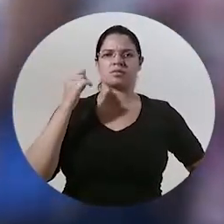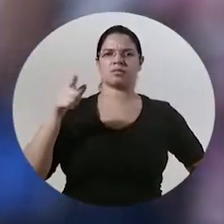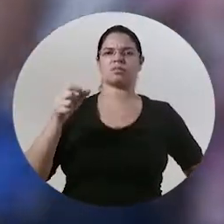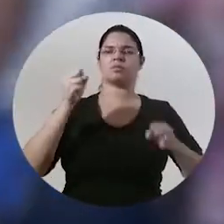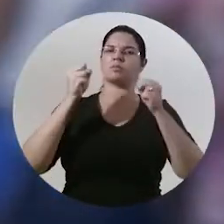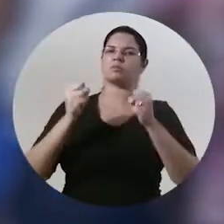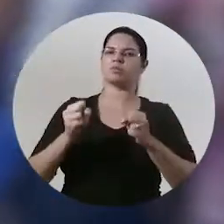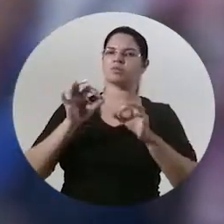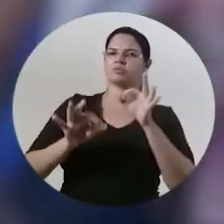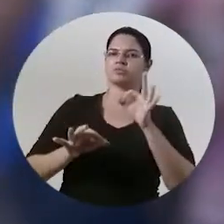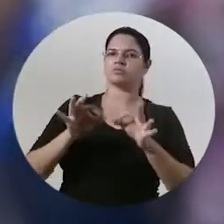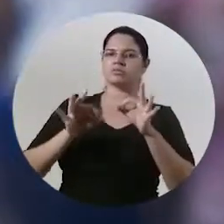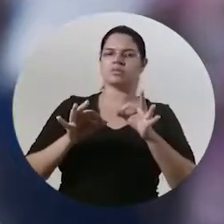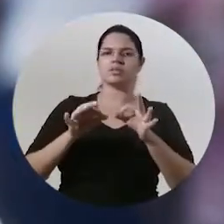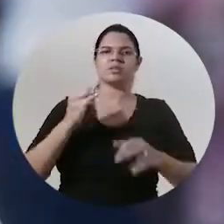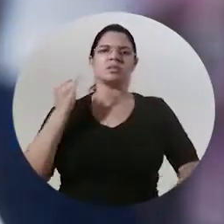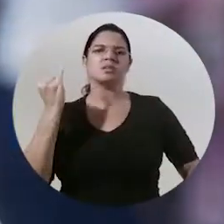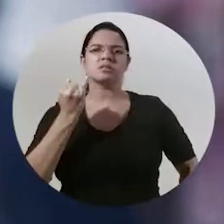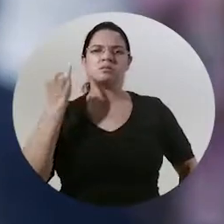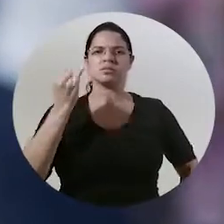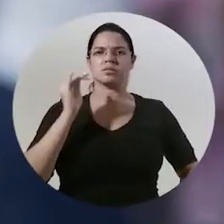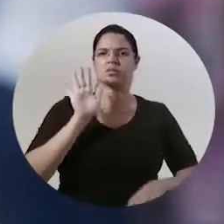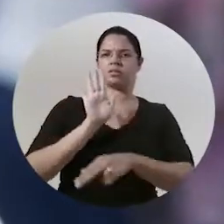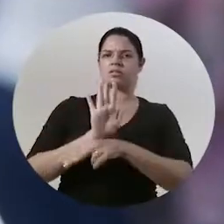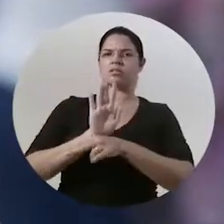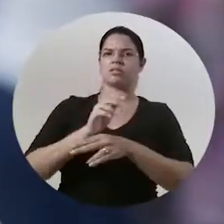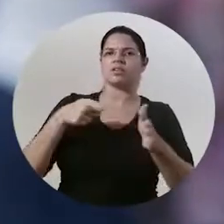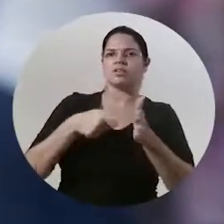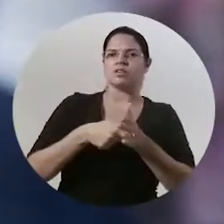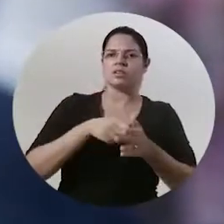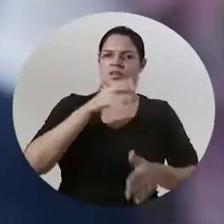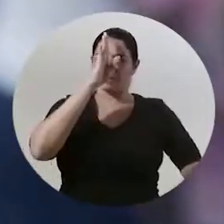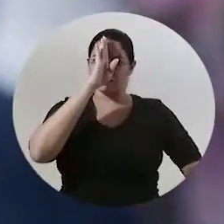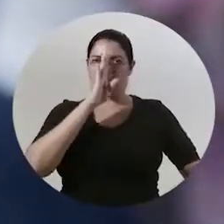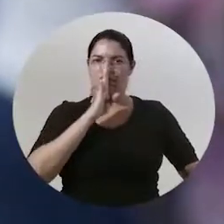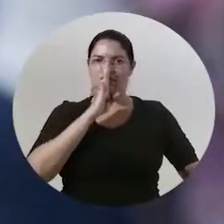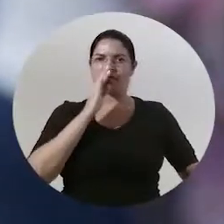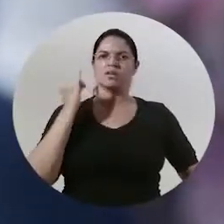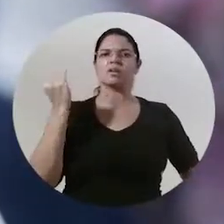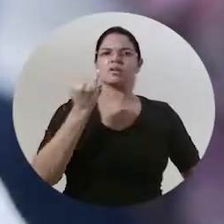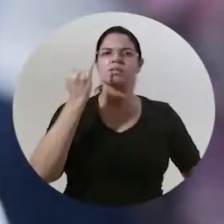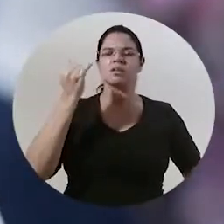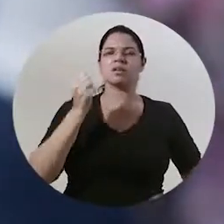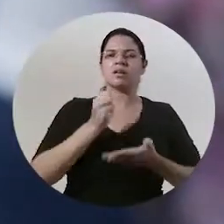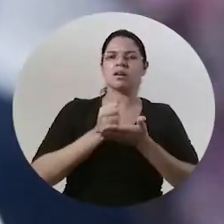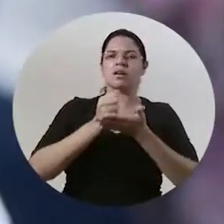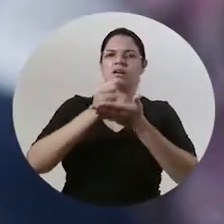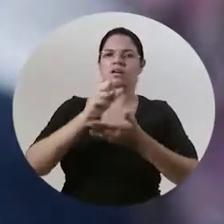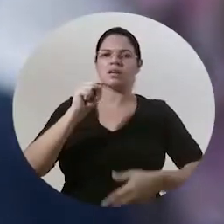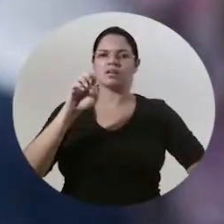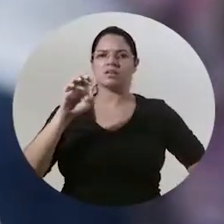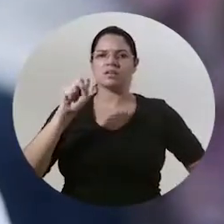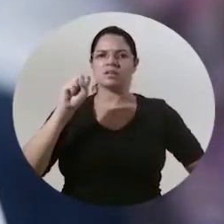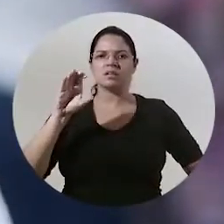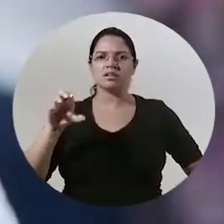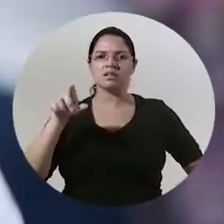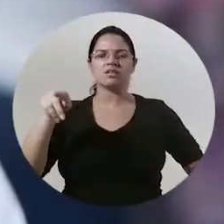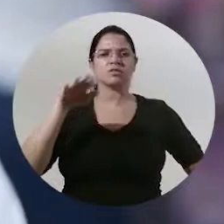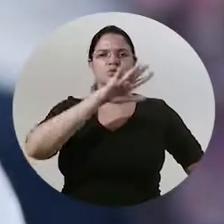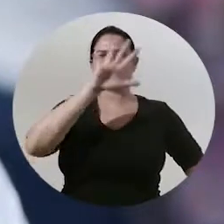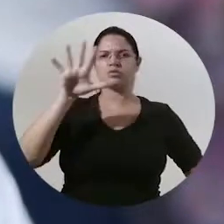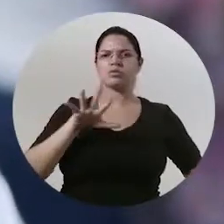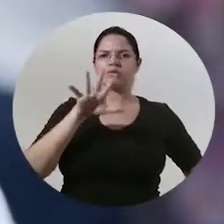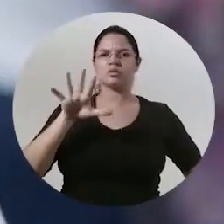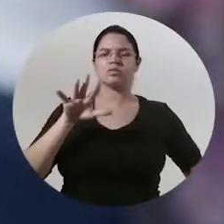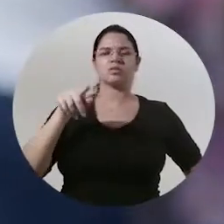incisivo o apoio da defensoria pública incisivo o apoio do SESC e todos os demais parceiros por exemplo o